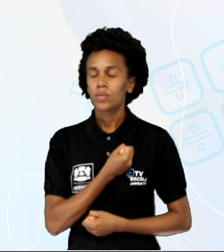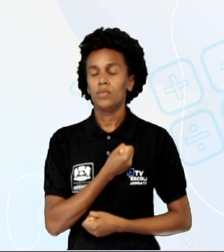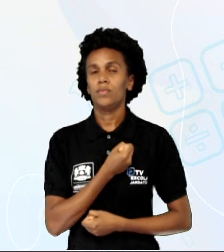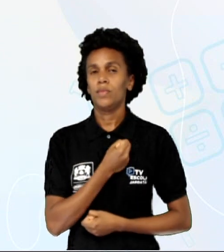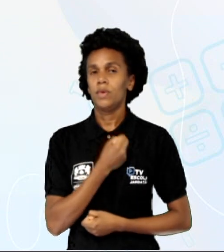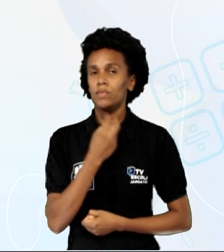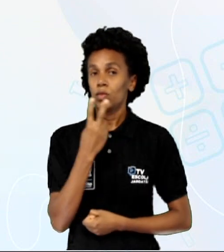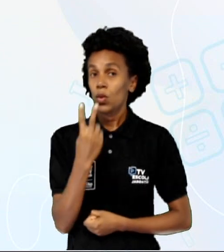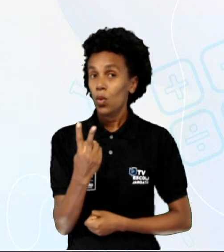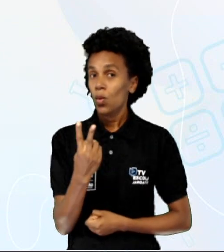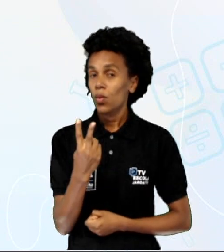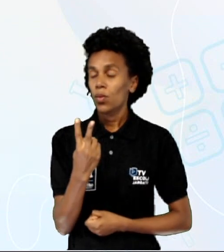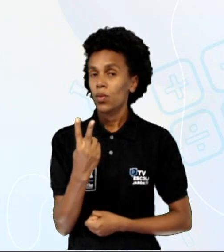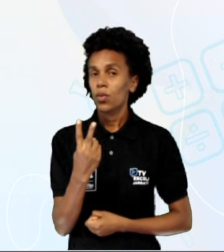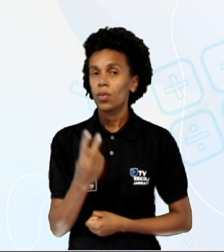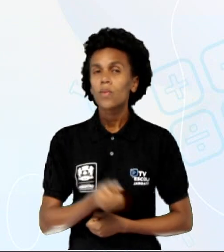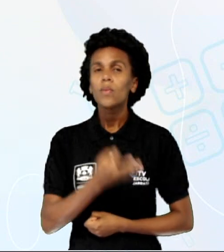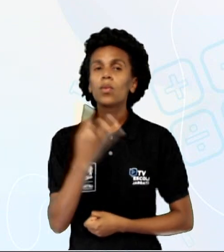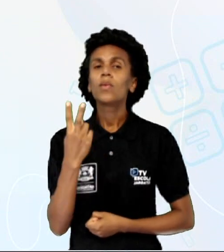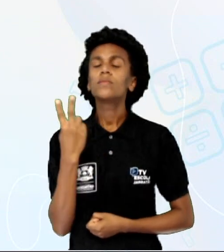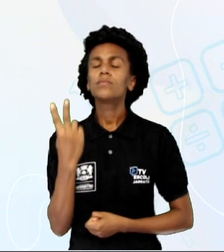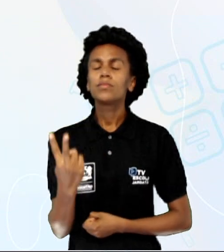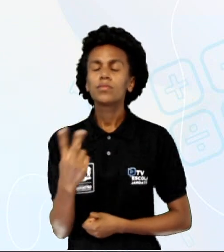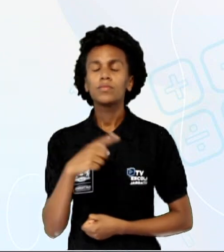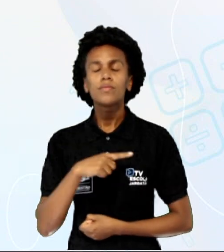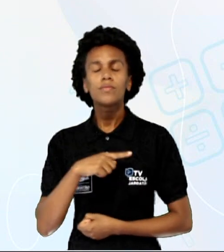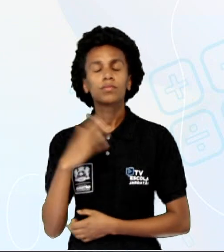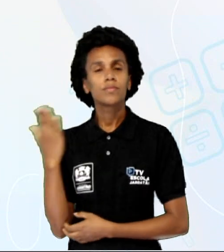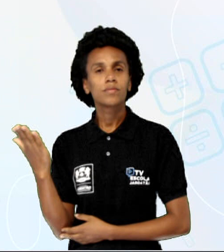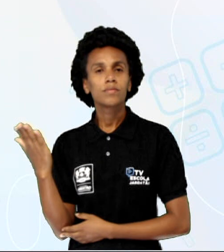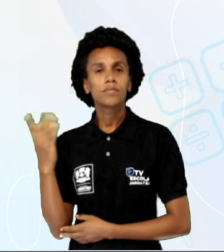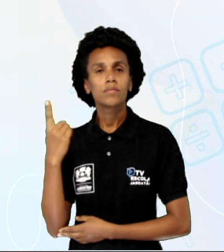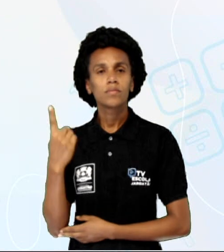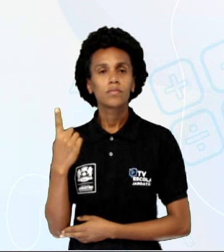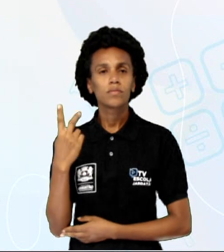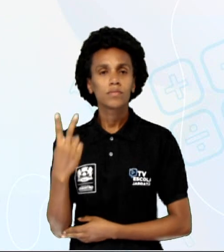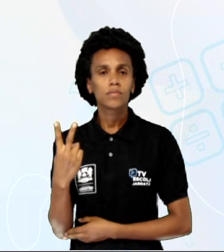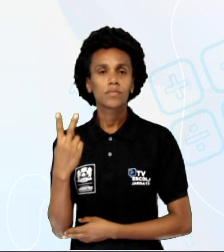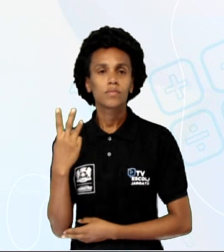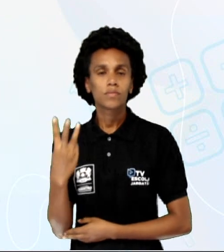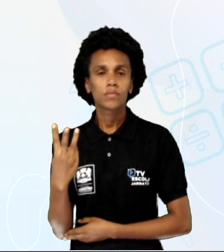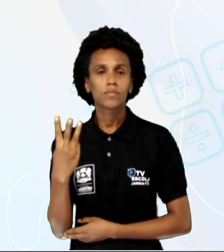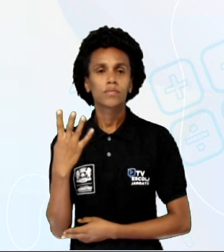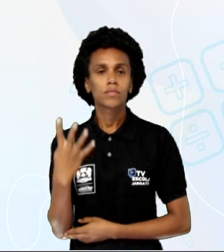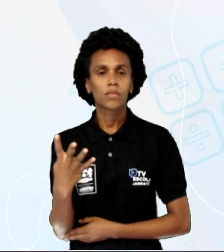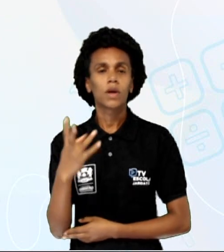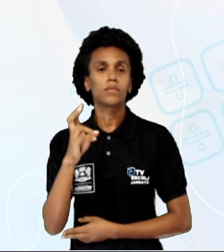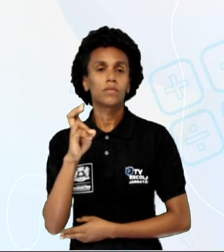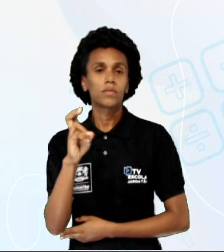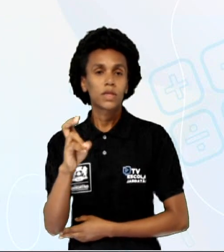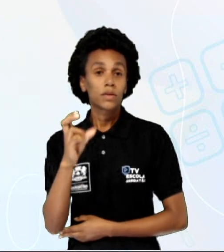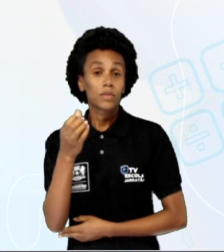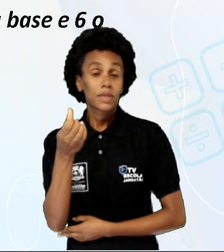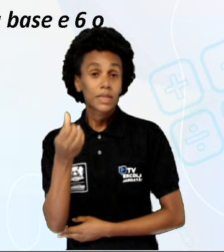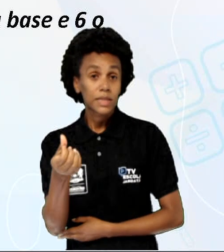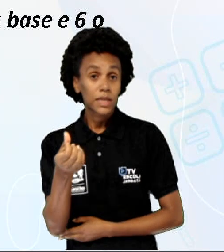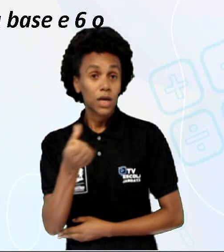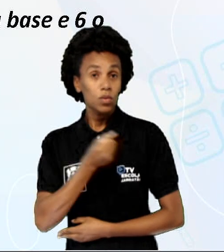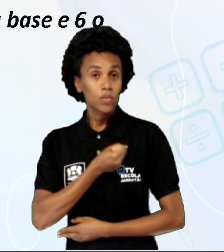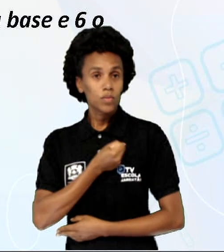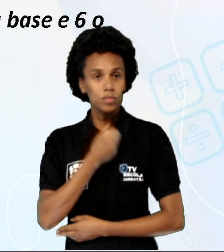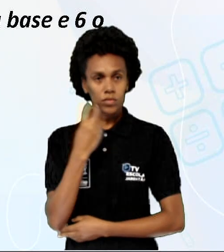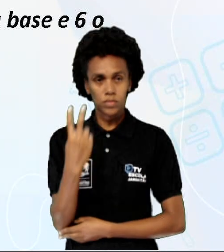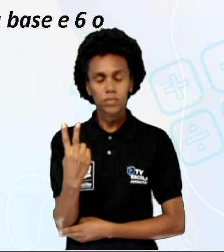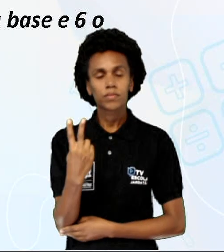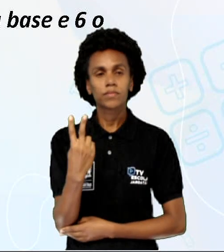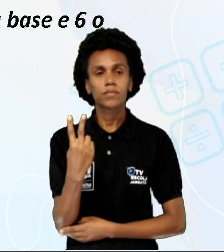dois, né? Quantos dois eu tenho aqui? Um, dois, três, quatro, cinco, seis números dois. E aí a